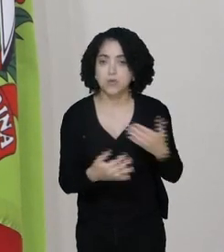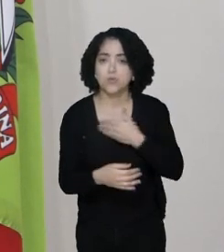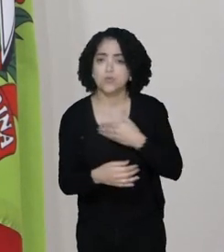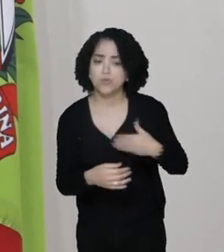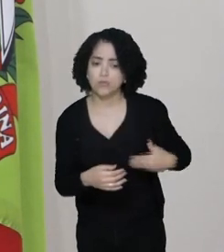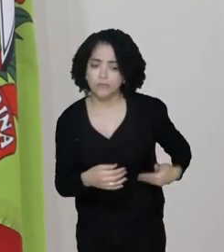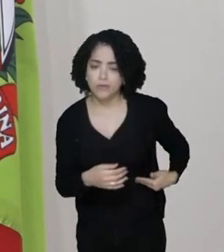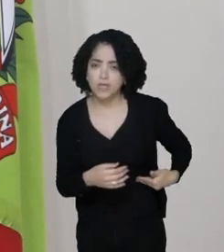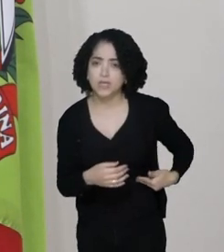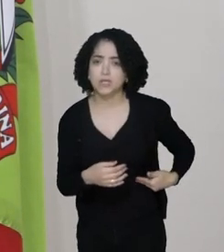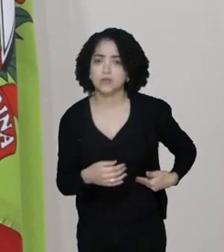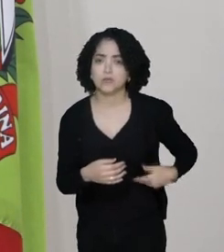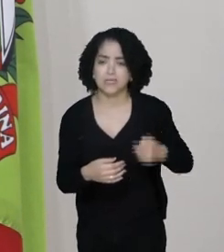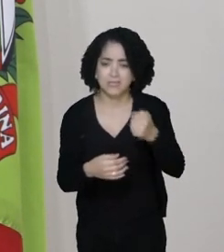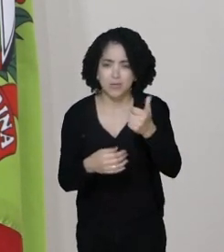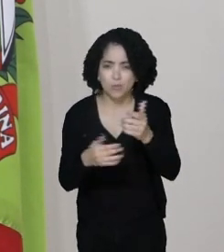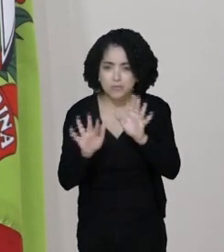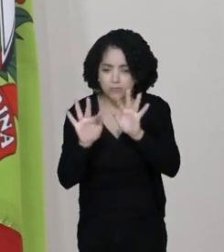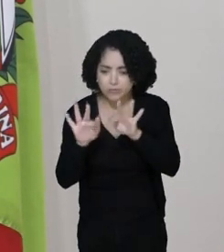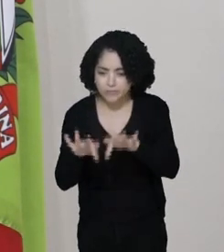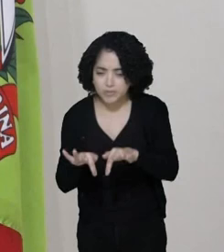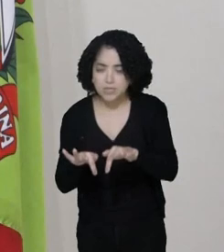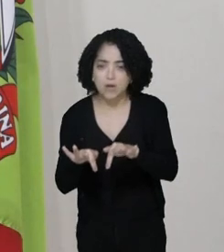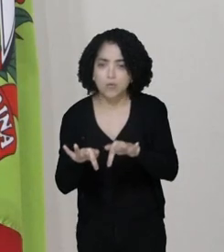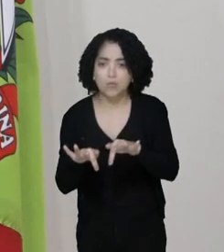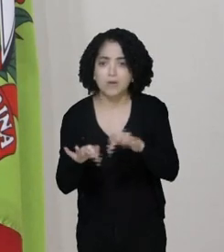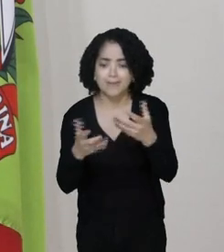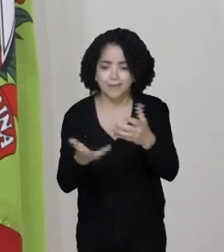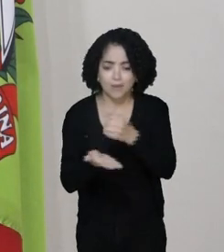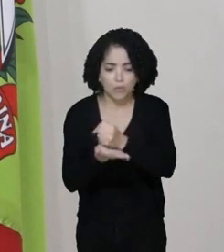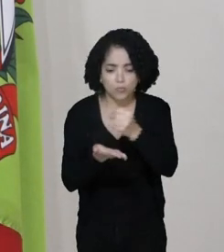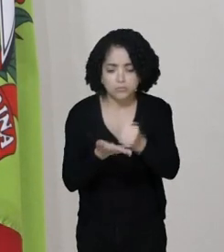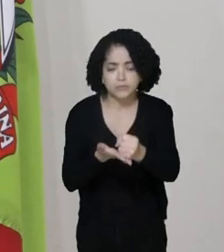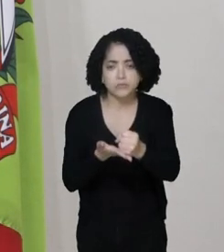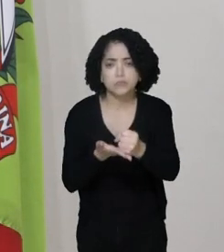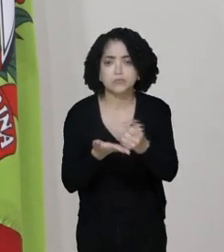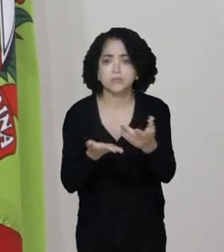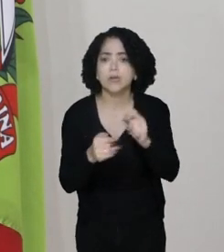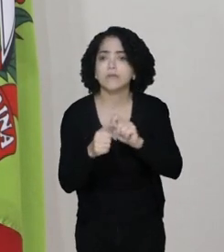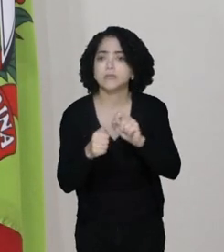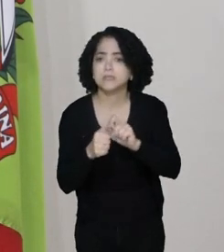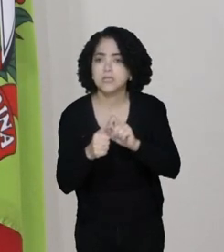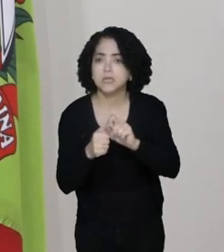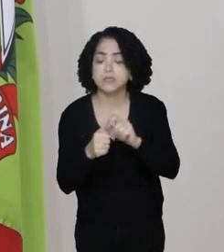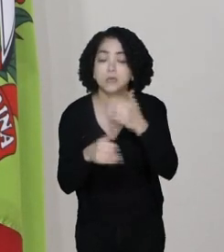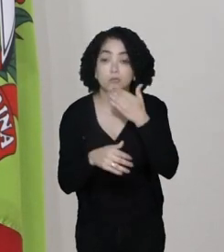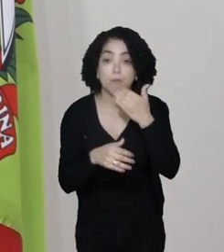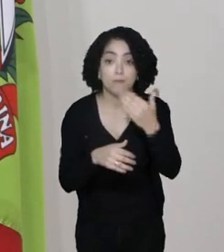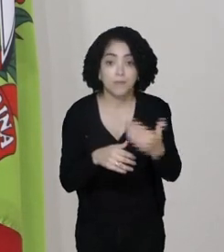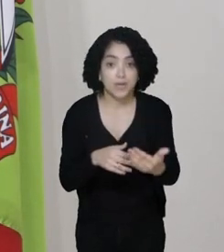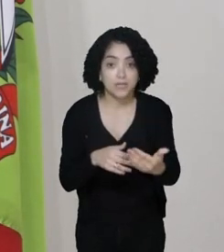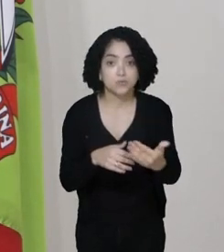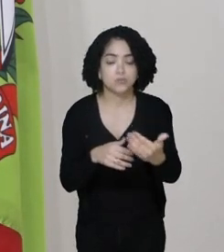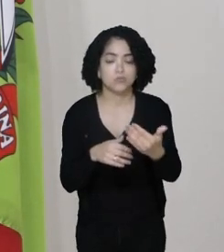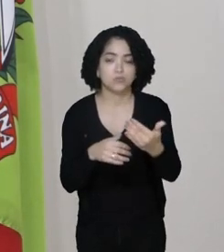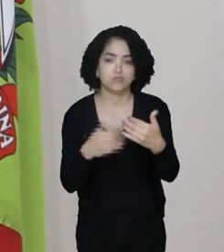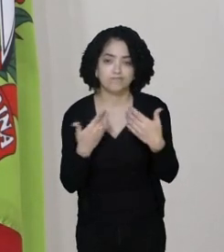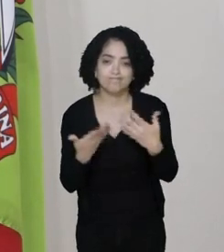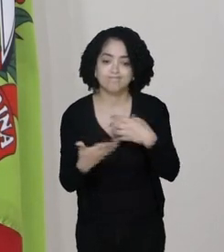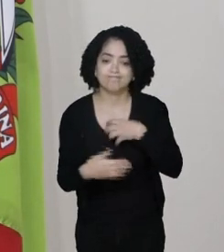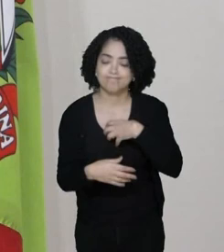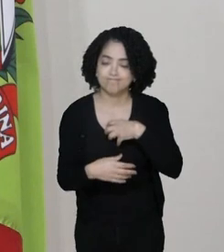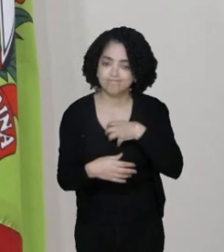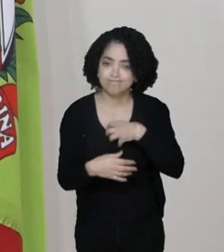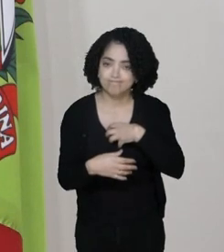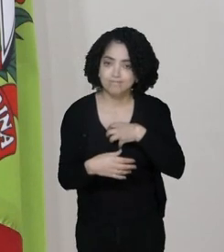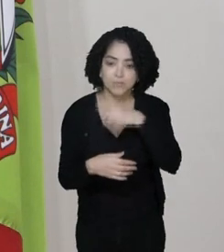no apagar das luzes, pretende fazer esse contrato. Eu imploro ao governo de Santa Catarina, eu peço ao governo de Santa Catarina que tenha sensibilidade